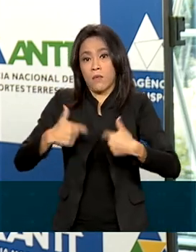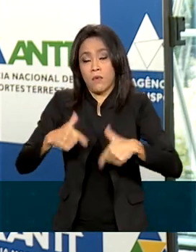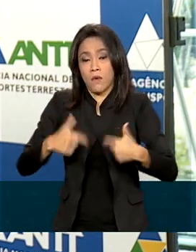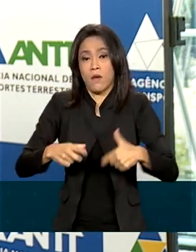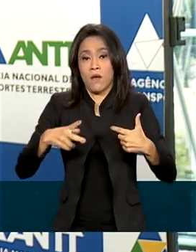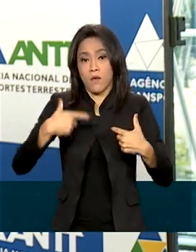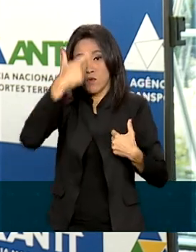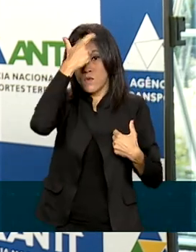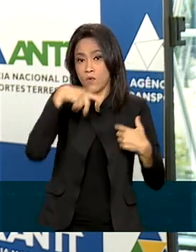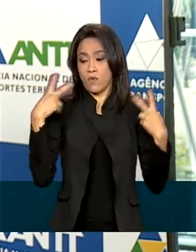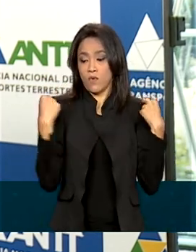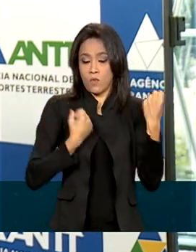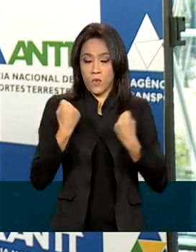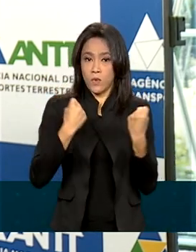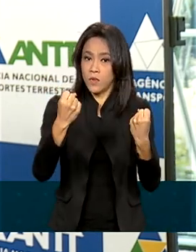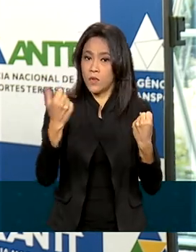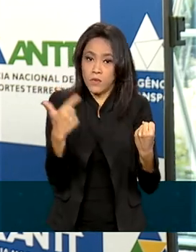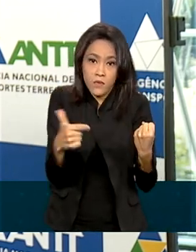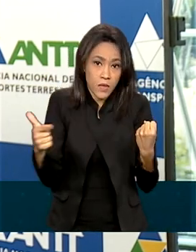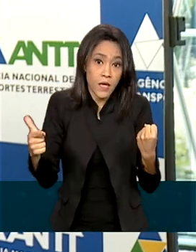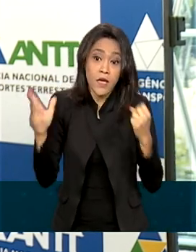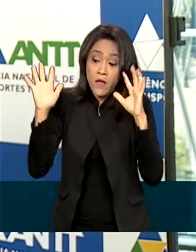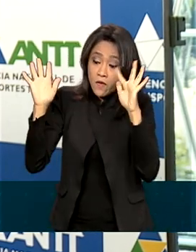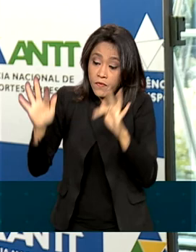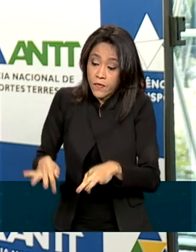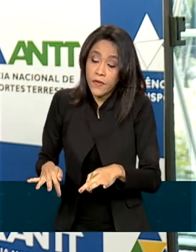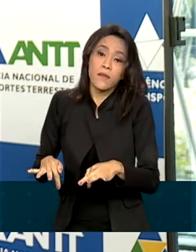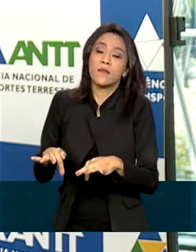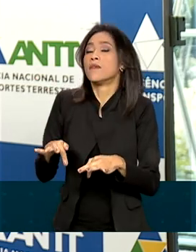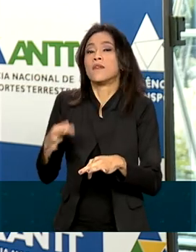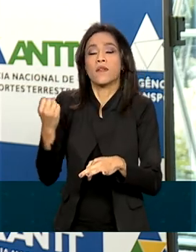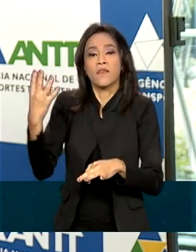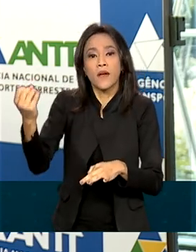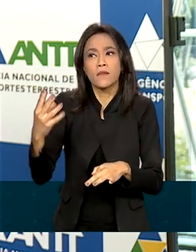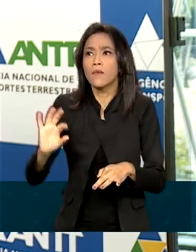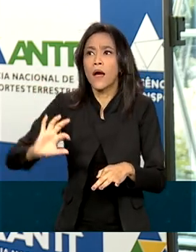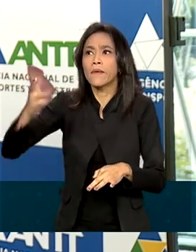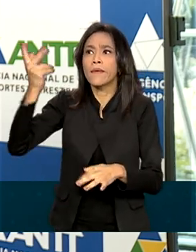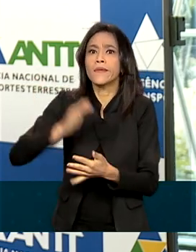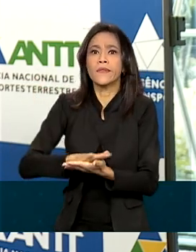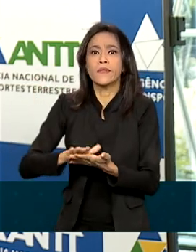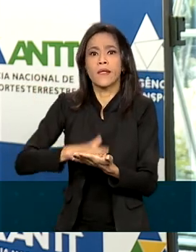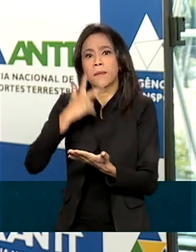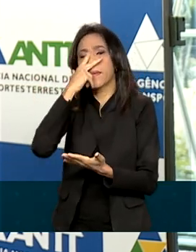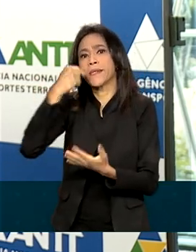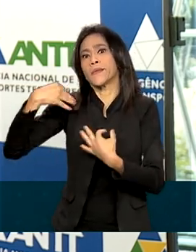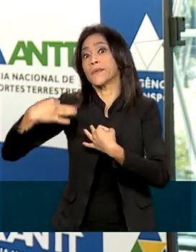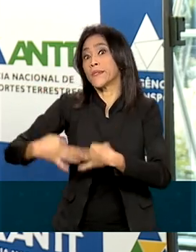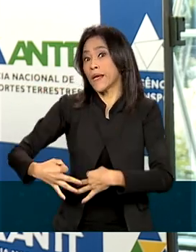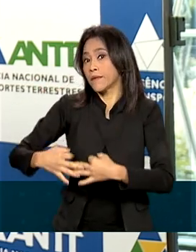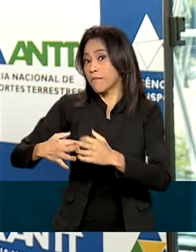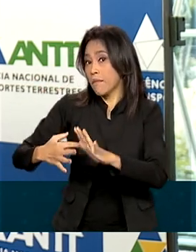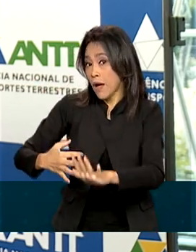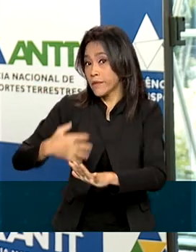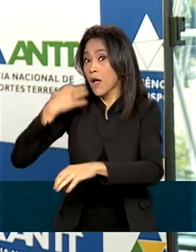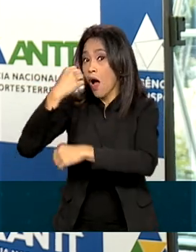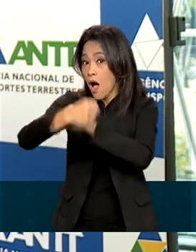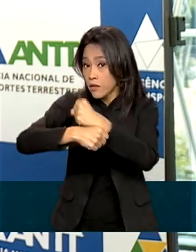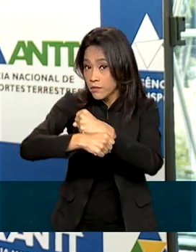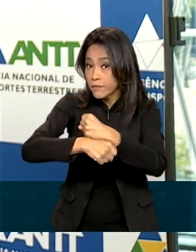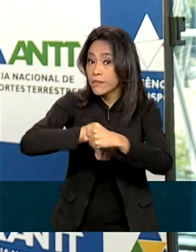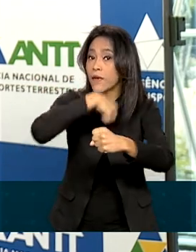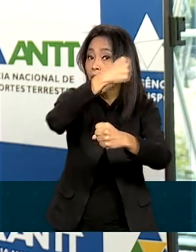que, de repente, quando aquela viagem acaba, não acontece nada, parece que deu certo. Só que, anualmente,